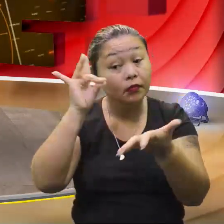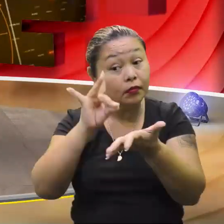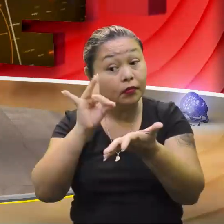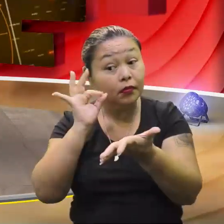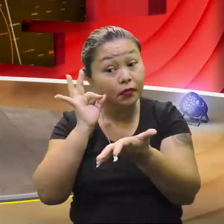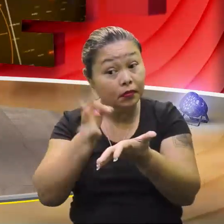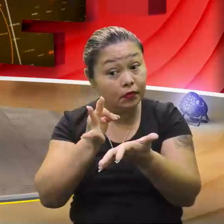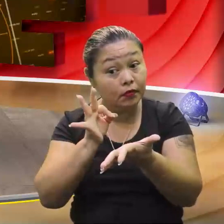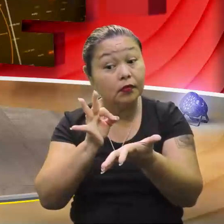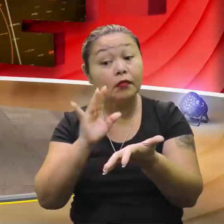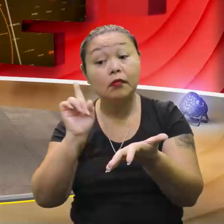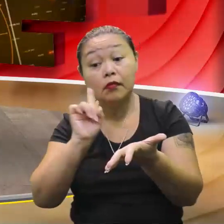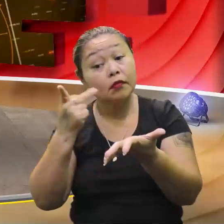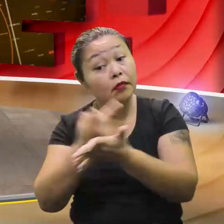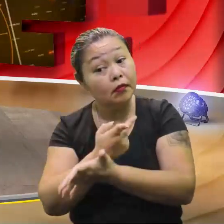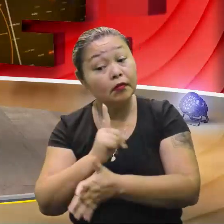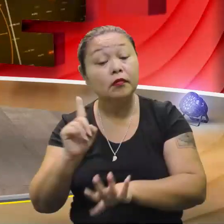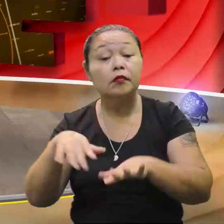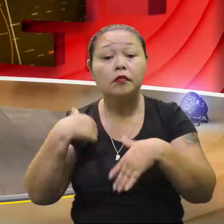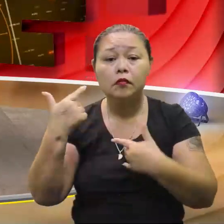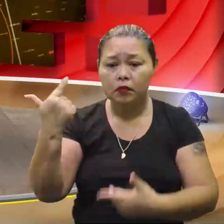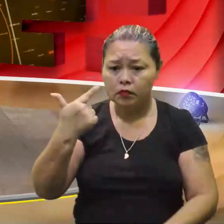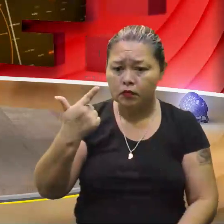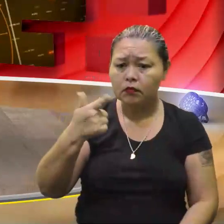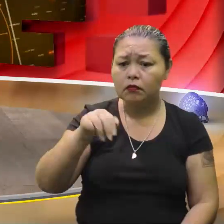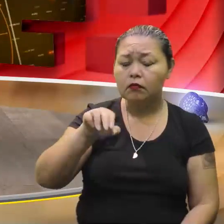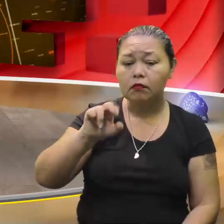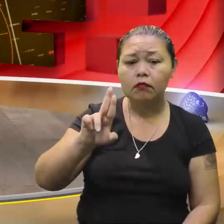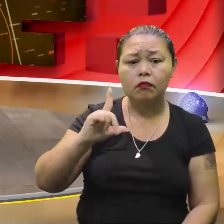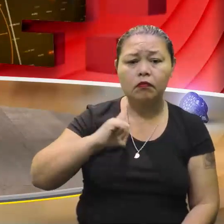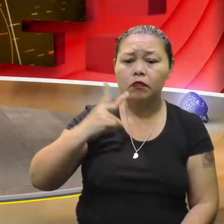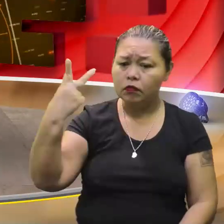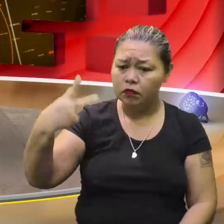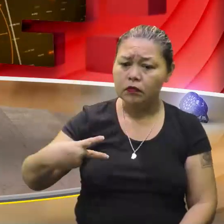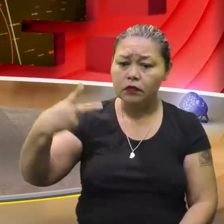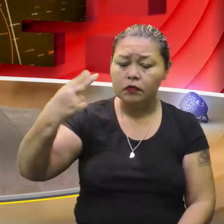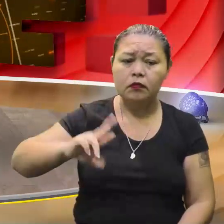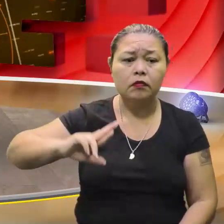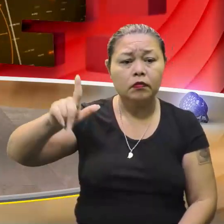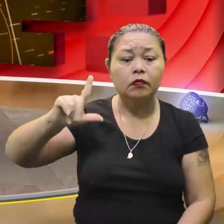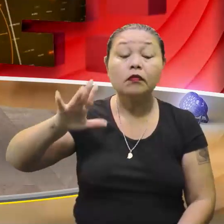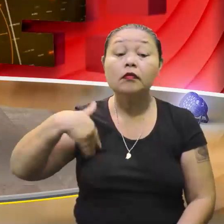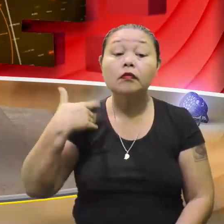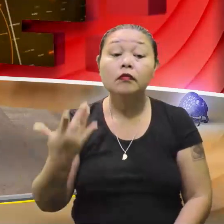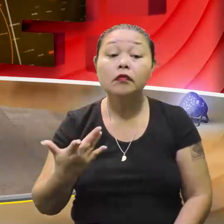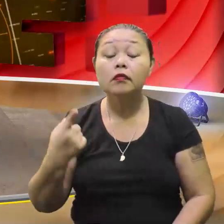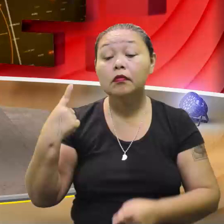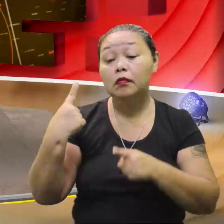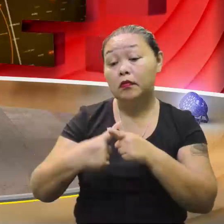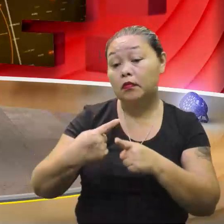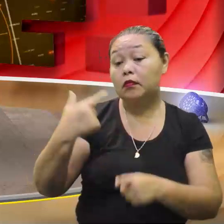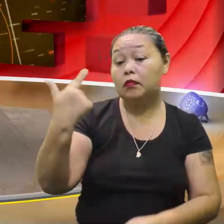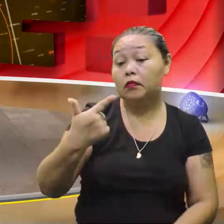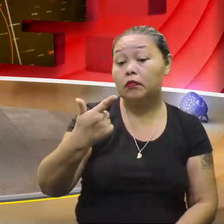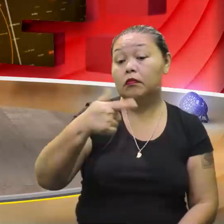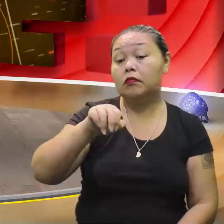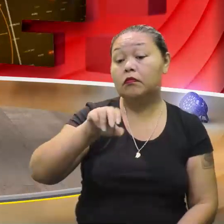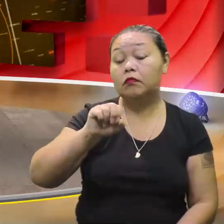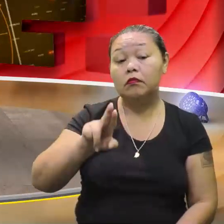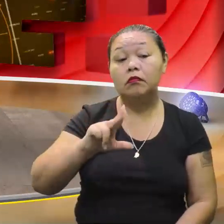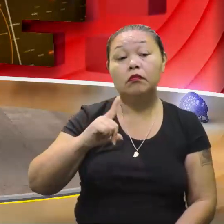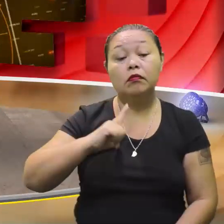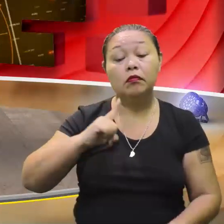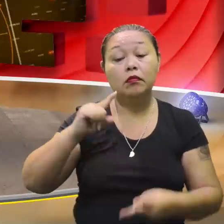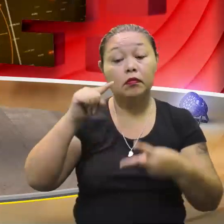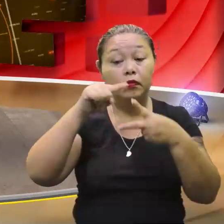grau. Se eu usar os dois números, vai dar certo? Porque são dois números diferentes. Então, porque ela é do segundo grau. Se ela é do segundo grau,